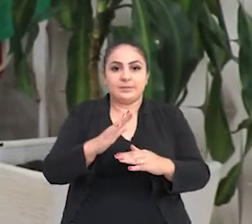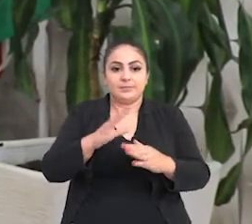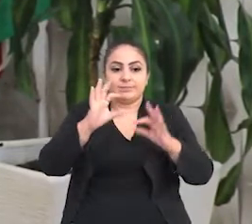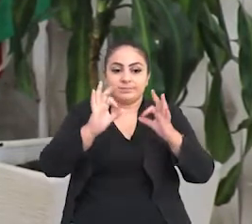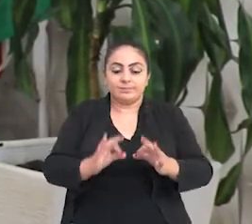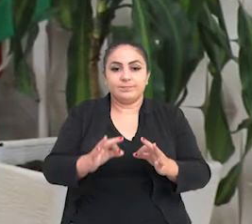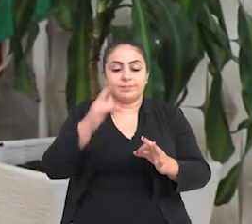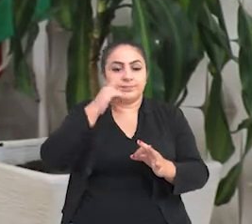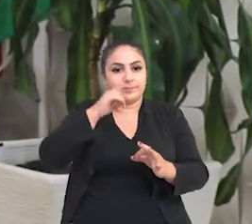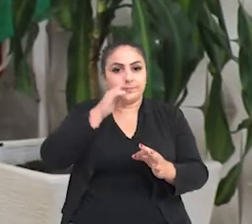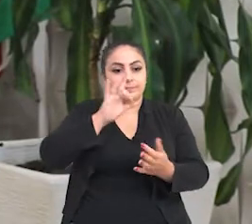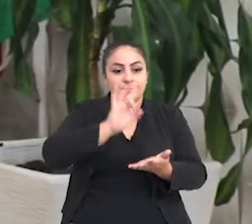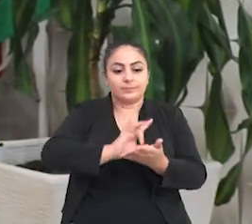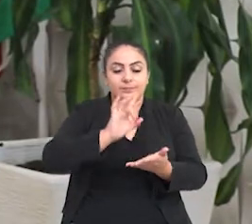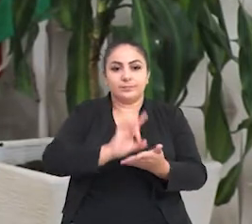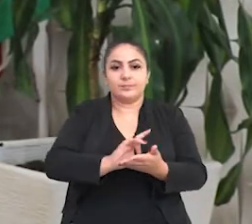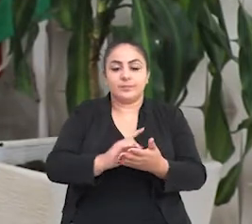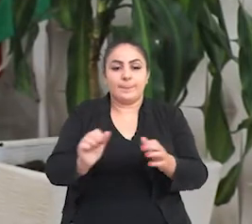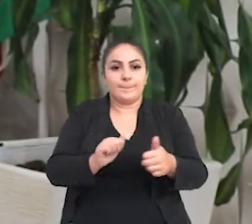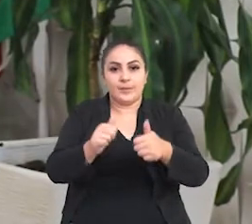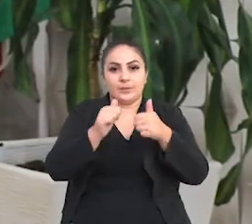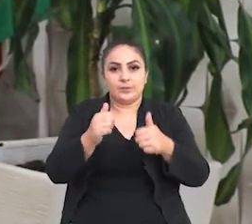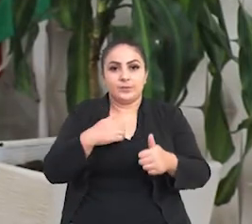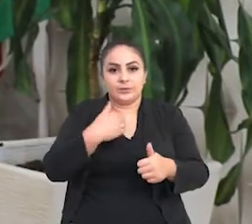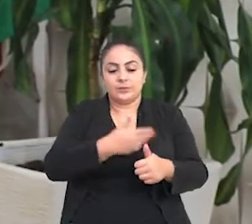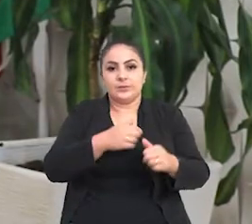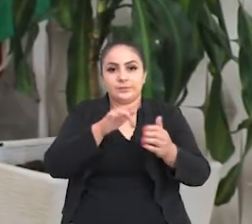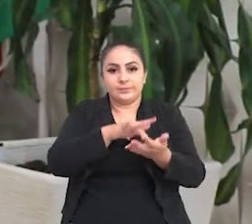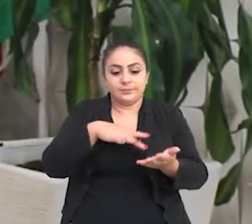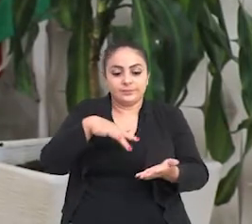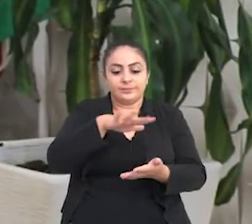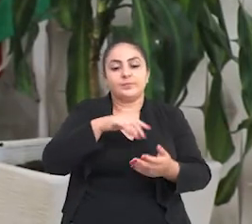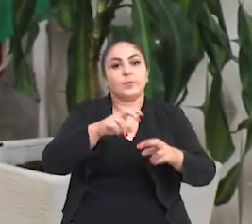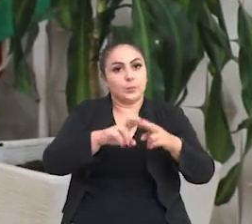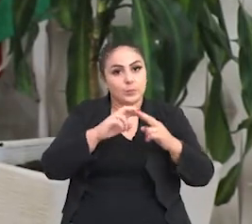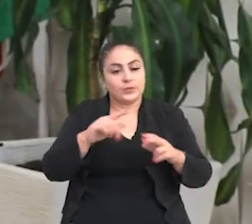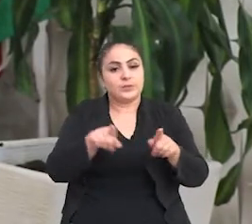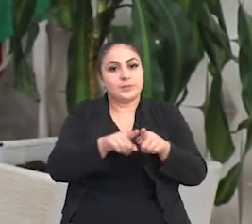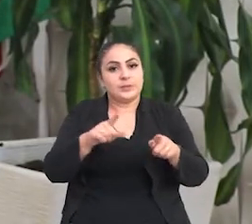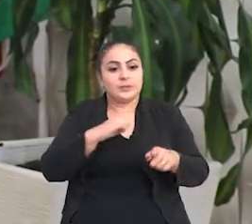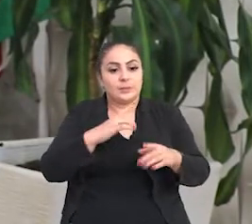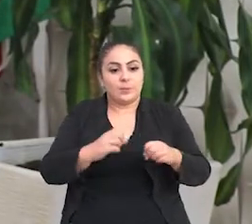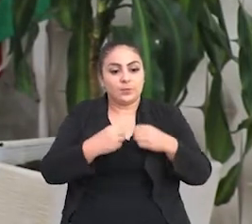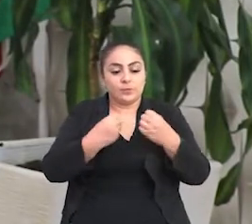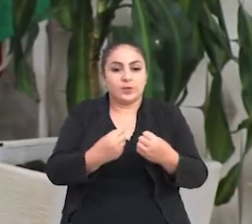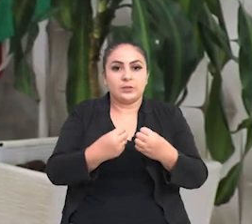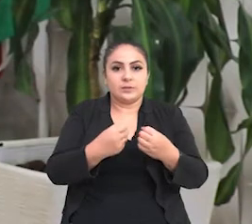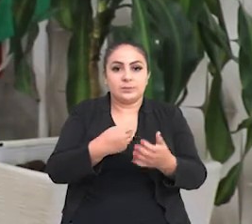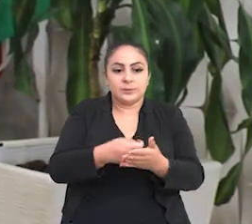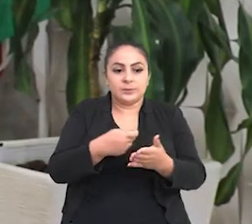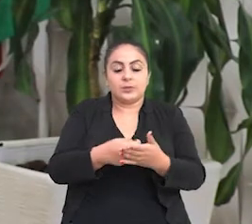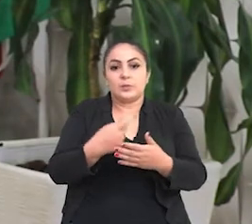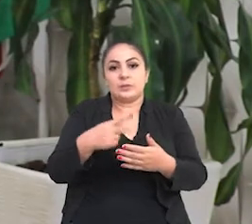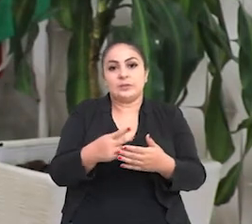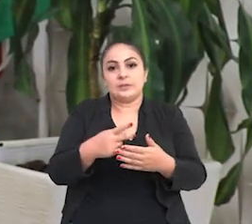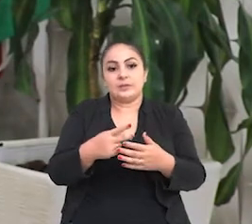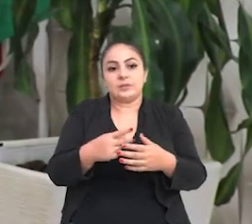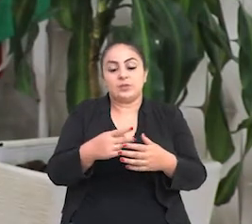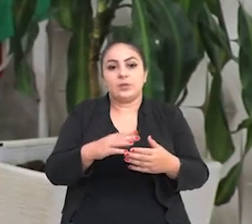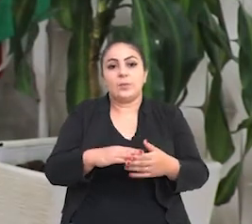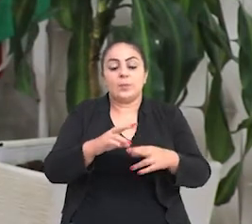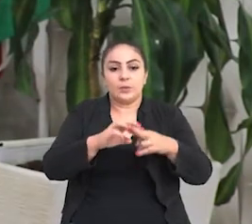mais concreto para, de fato, irmos melhorando a nossa situação. Então, também existe uma força, uma pressão